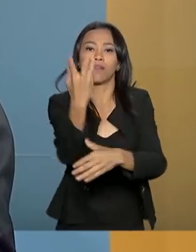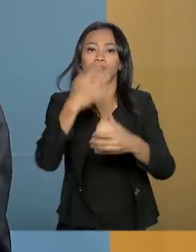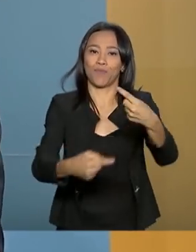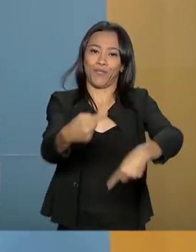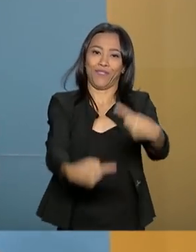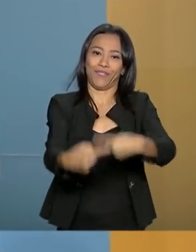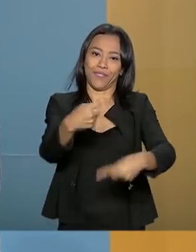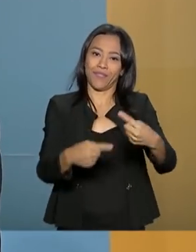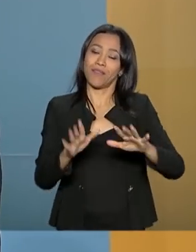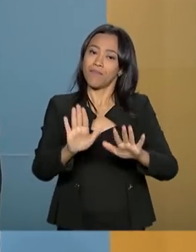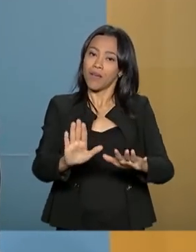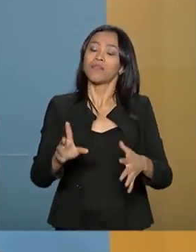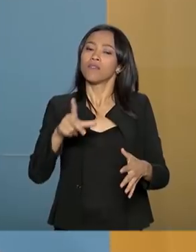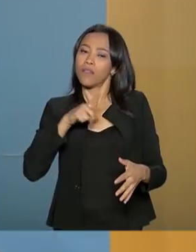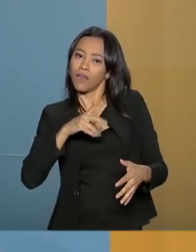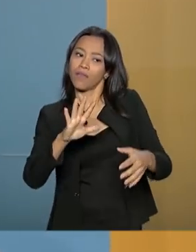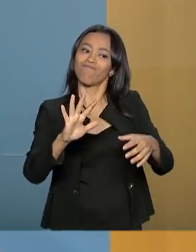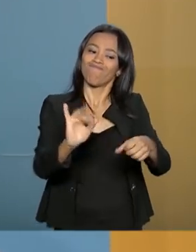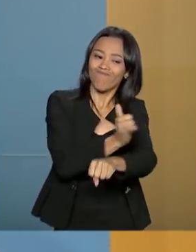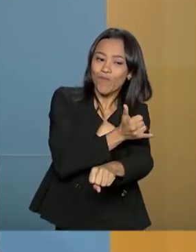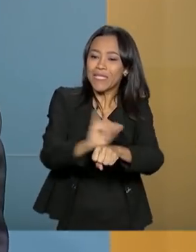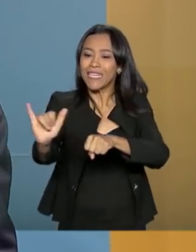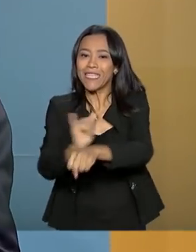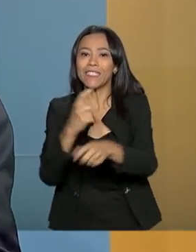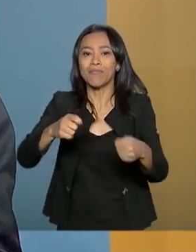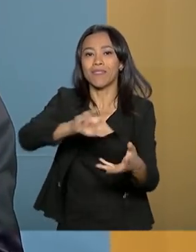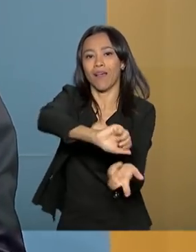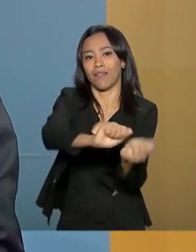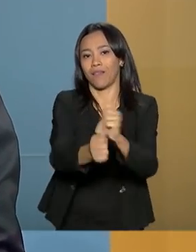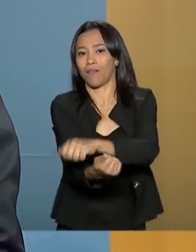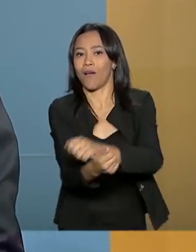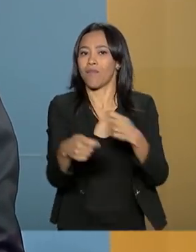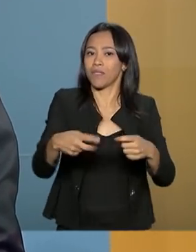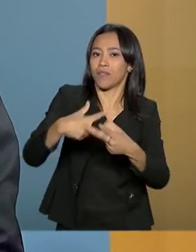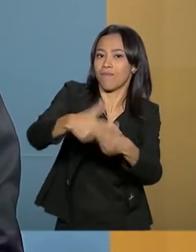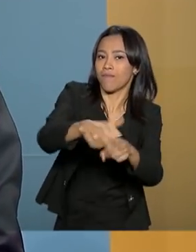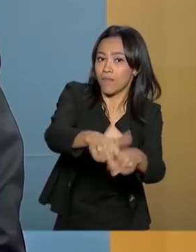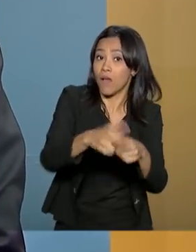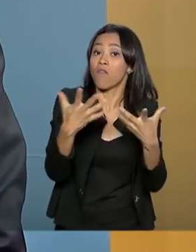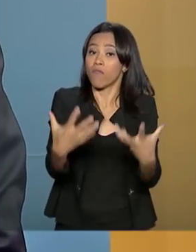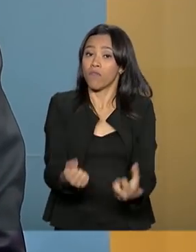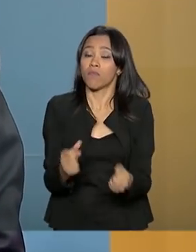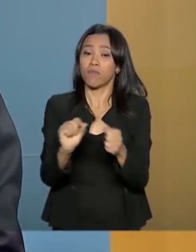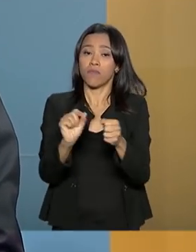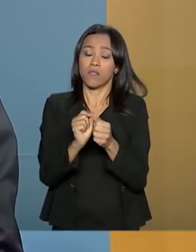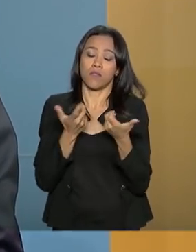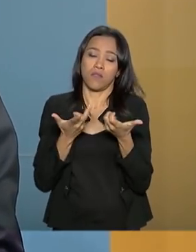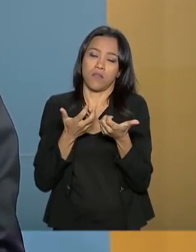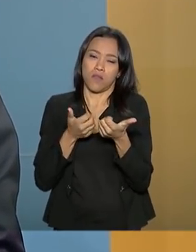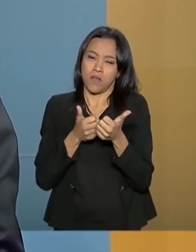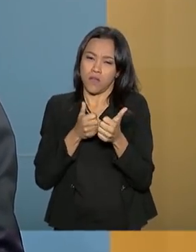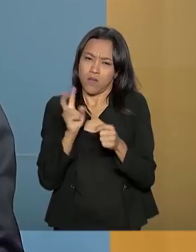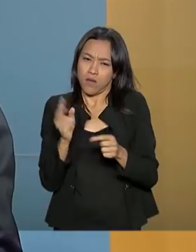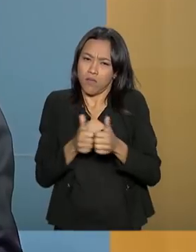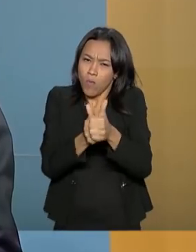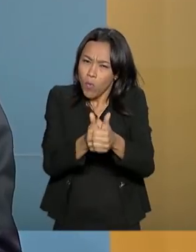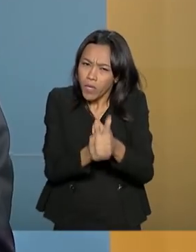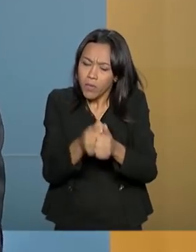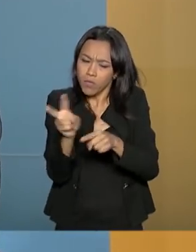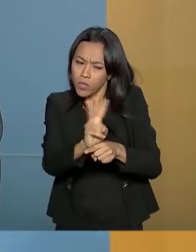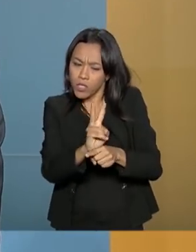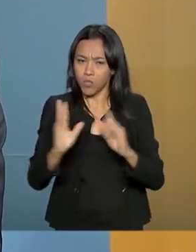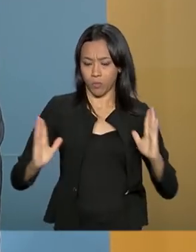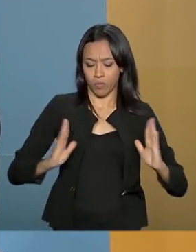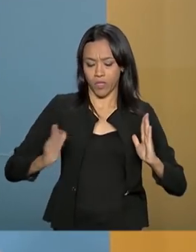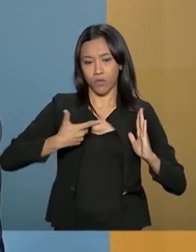mostra que há estratégias que precisam ser adequadas ou alteradas. Então, nós vamos fazer esse monitoramento e todas essas ações pelos primeiros 12 meses